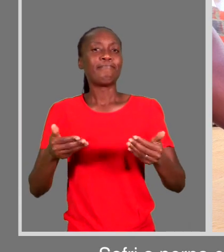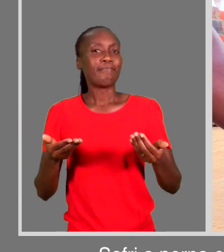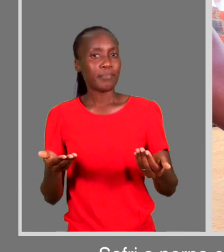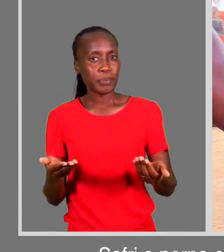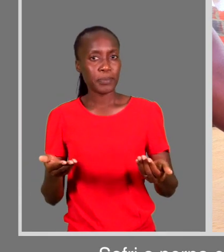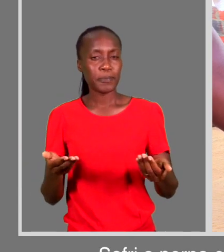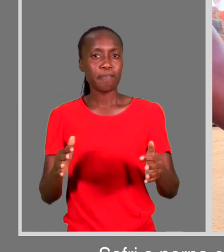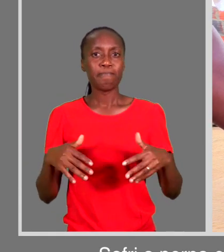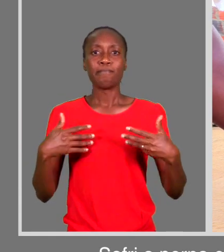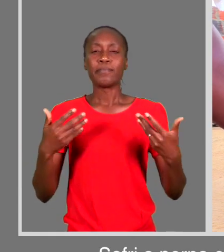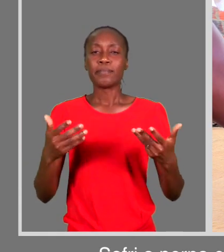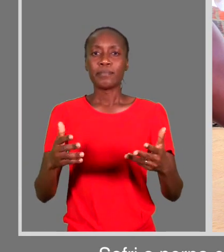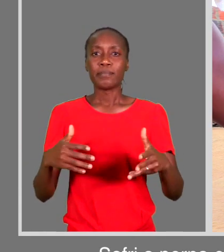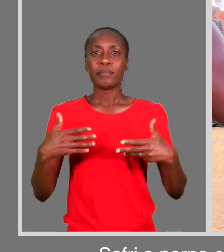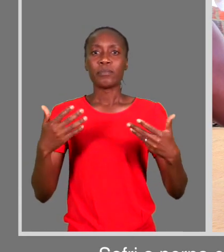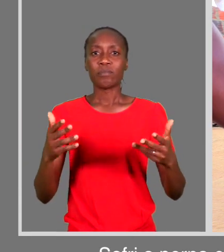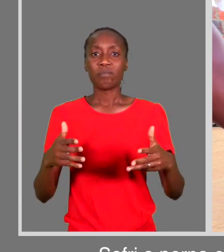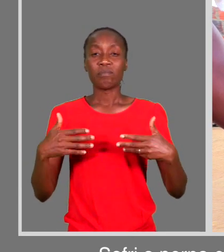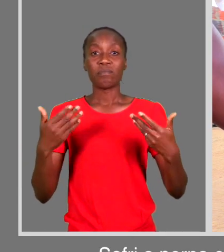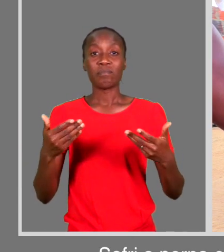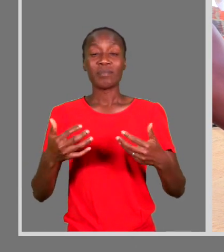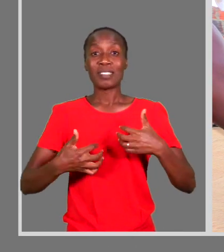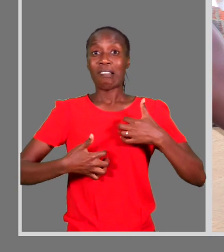perna e partiu-se uma das rodas da cadeira.